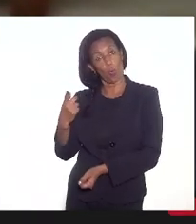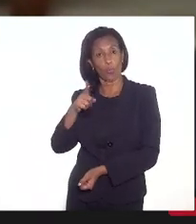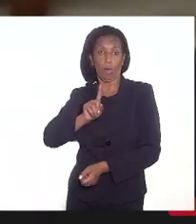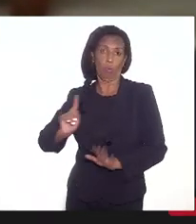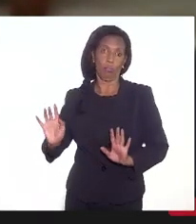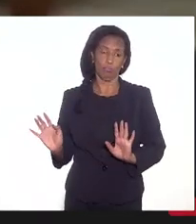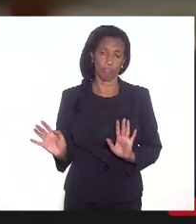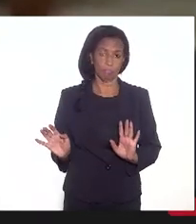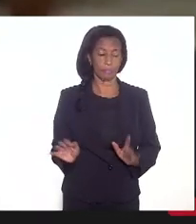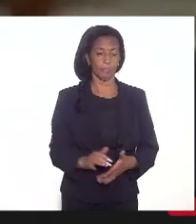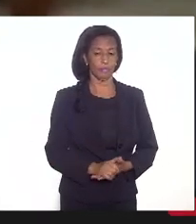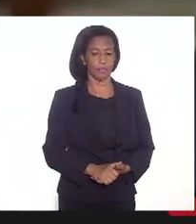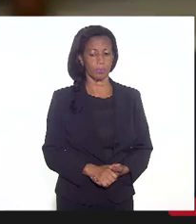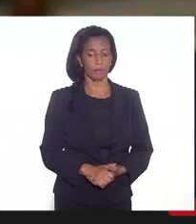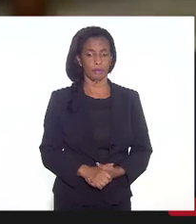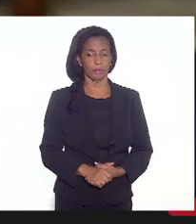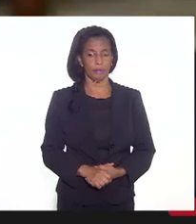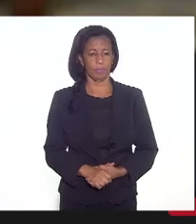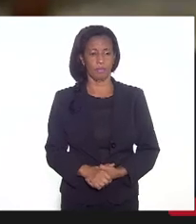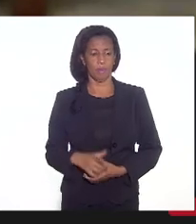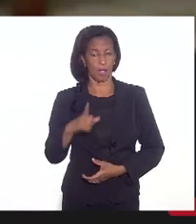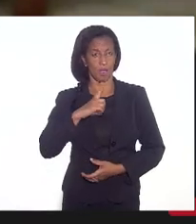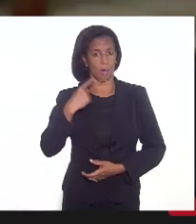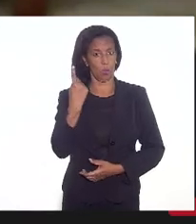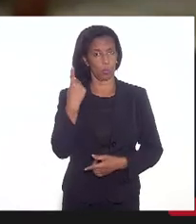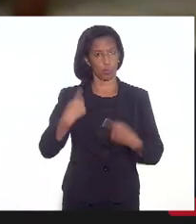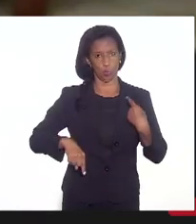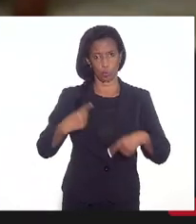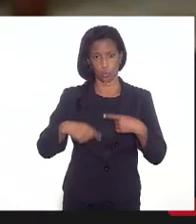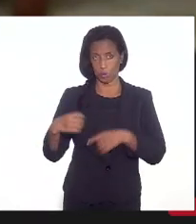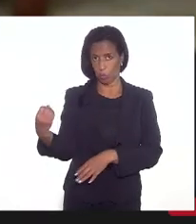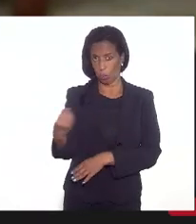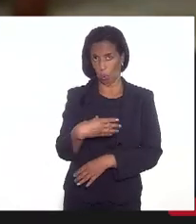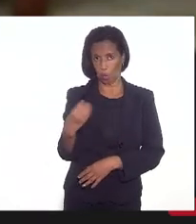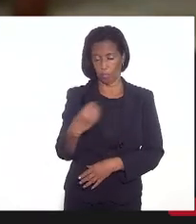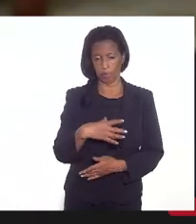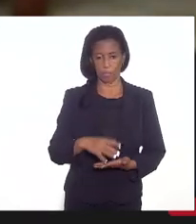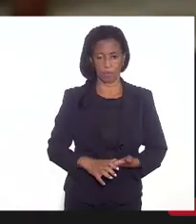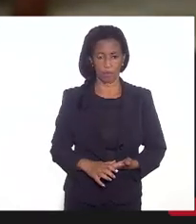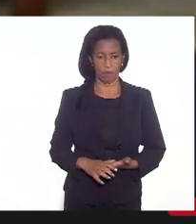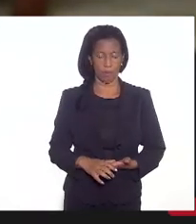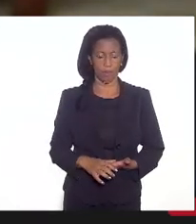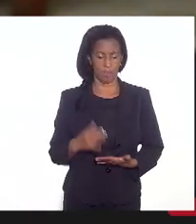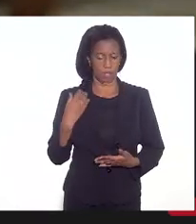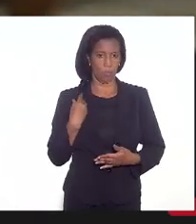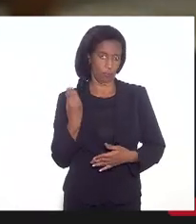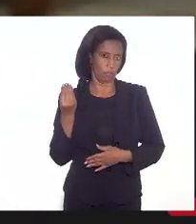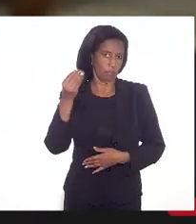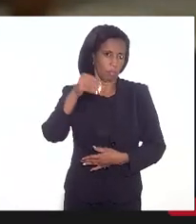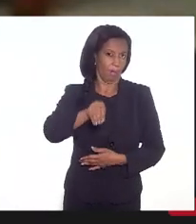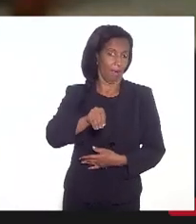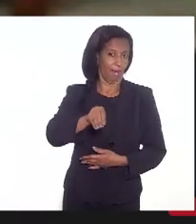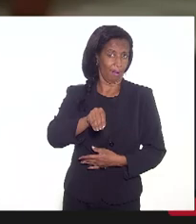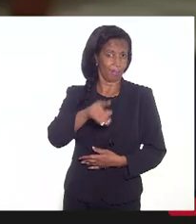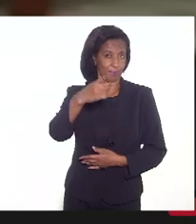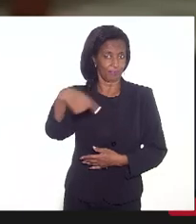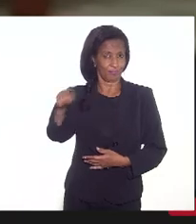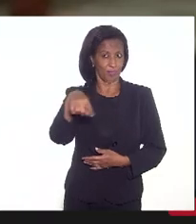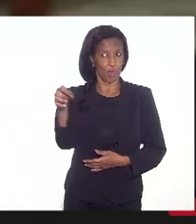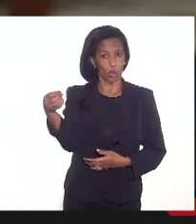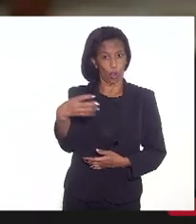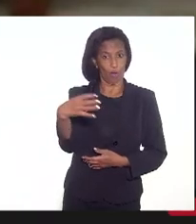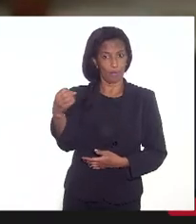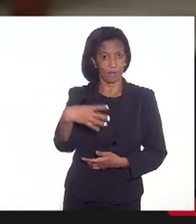Entre, tem uma discussão nova que eu vou me permitir colocar aqui em primeira mão para vocês,